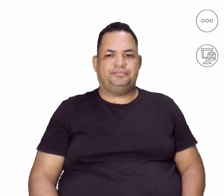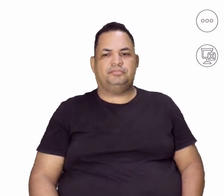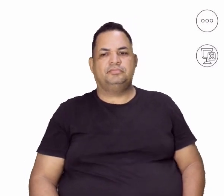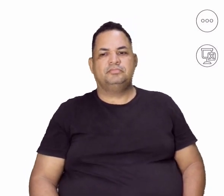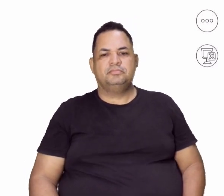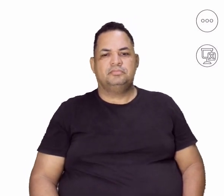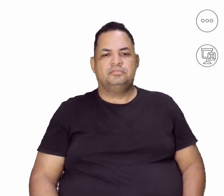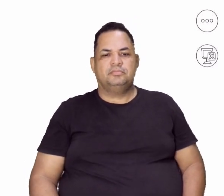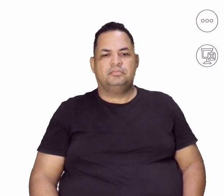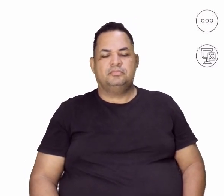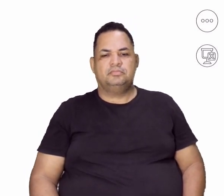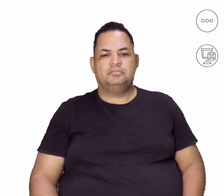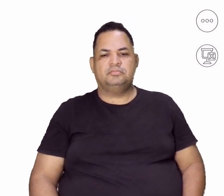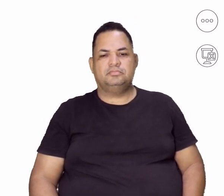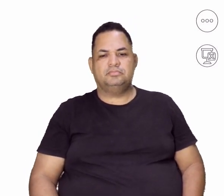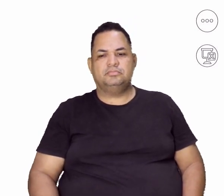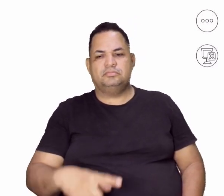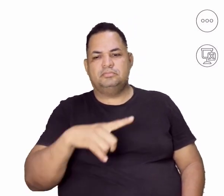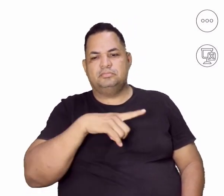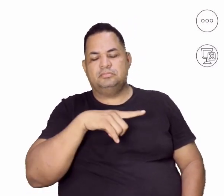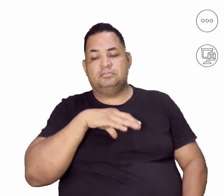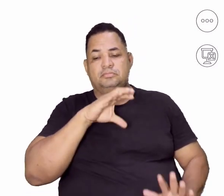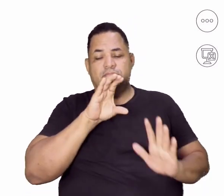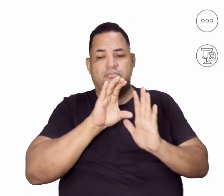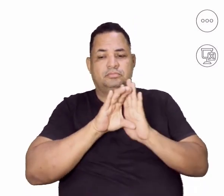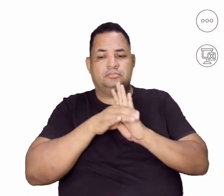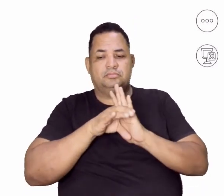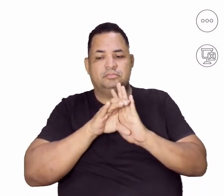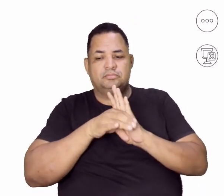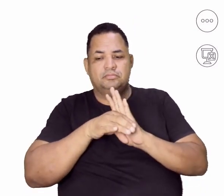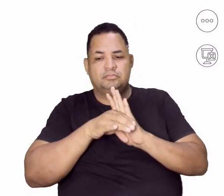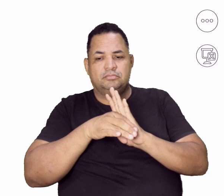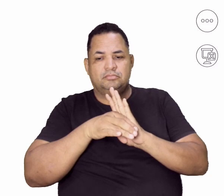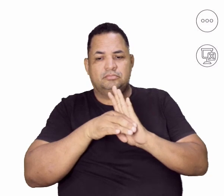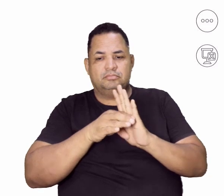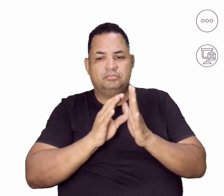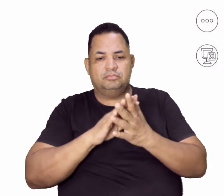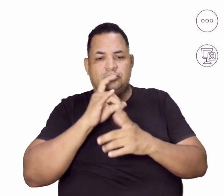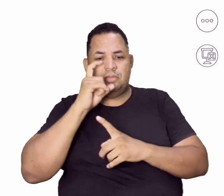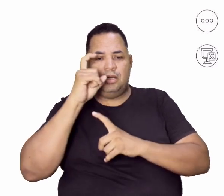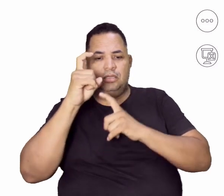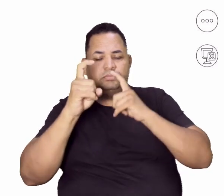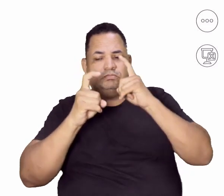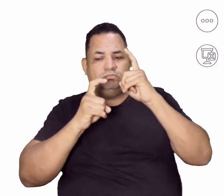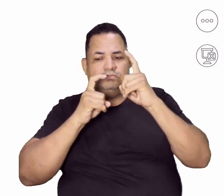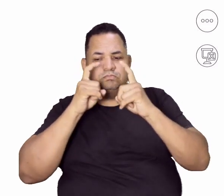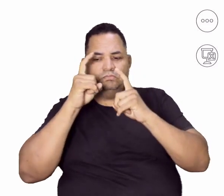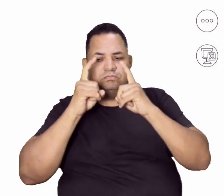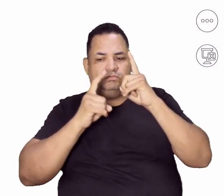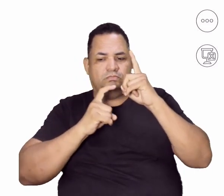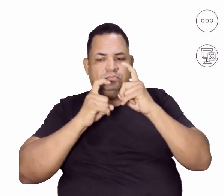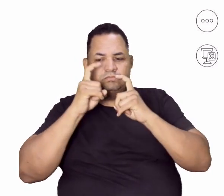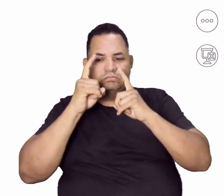esmórficos corporais, a gente pode definir aí como uma preocupação